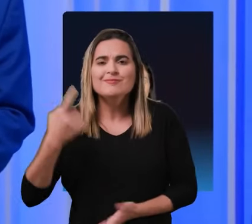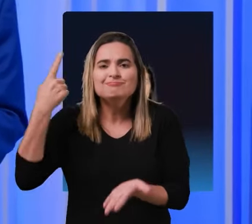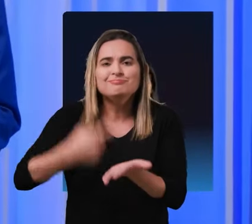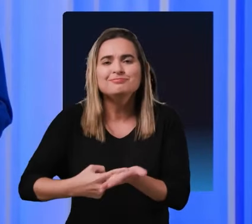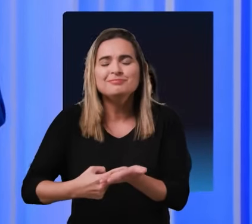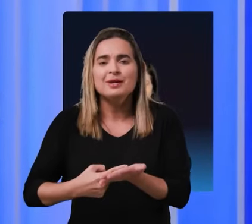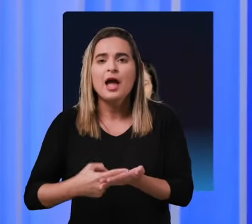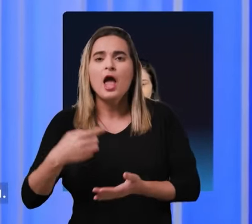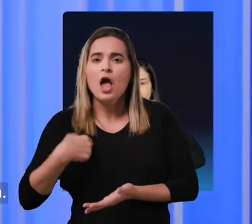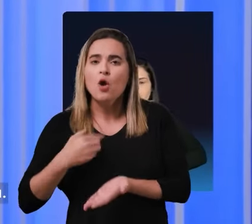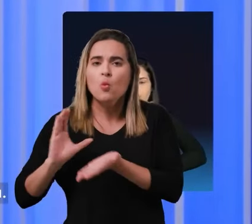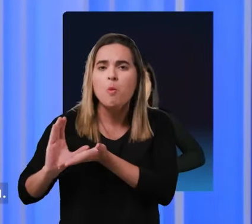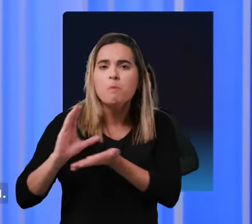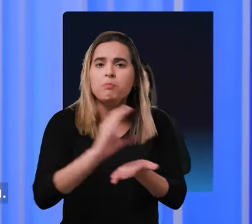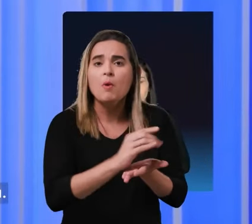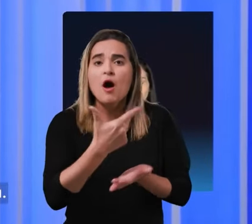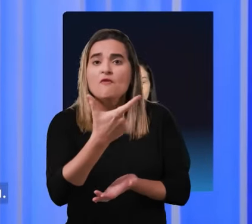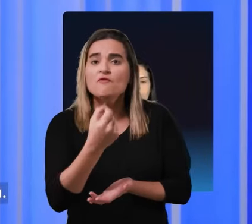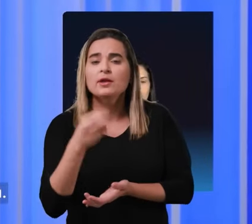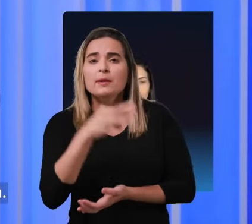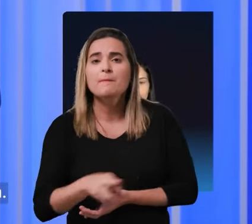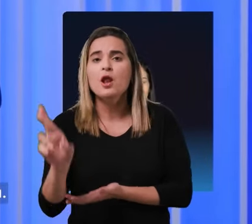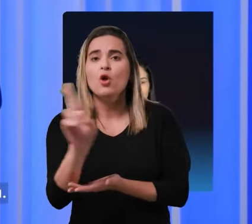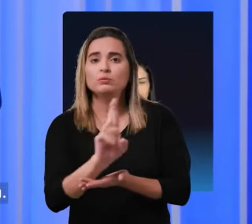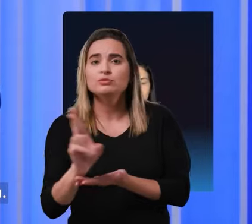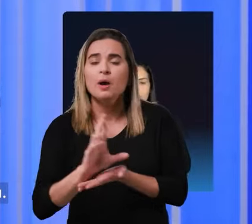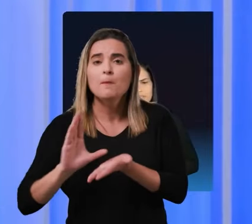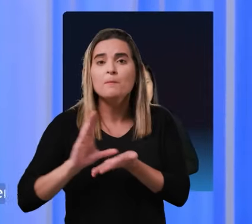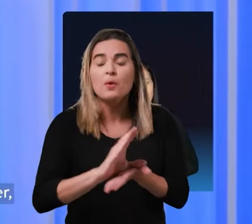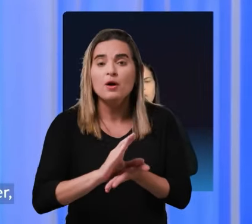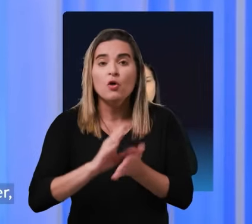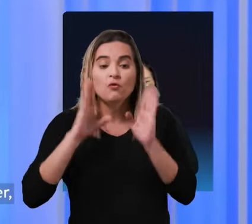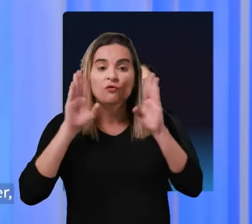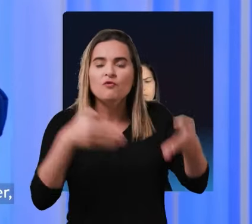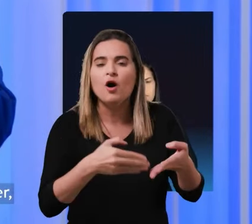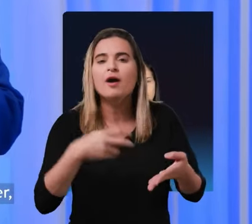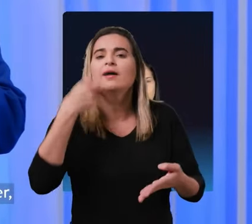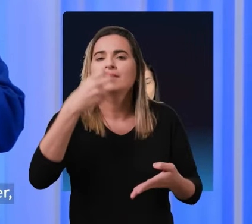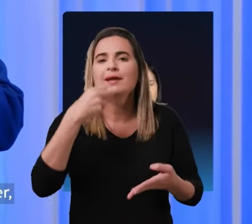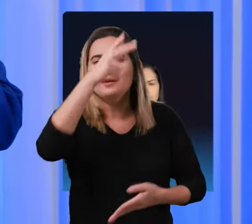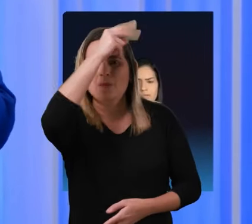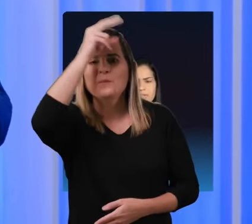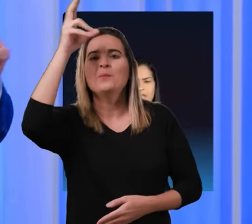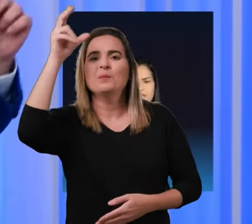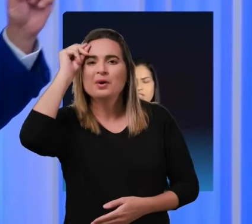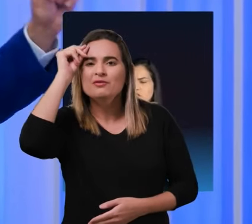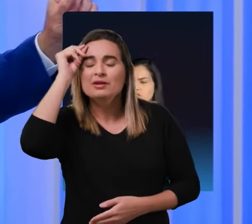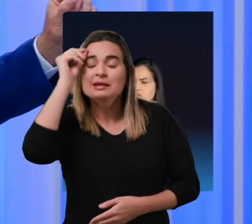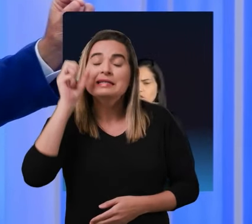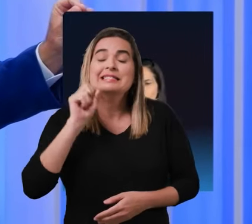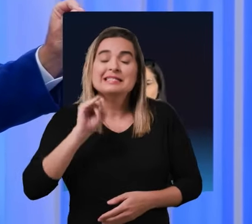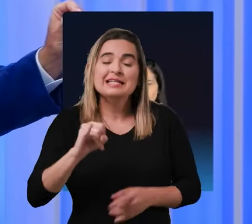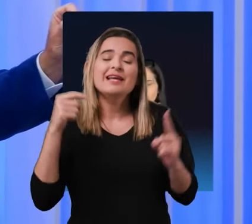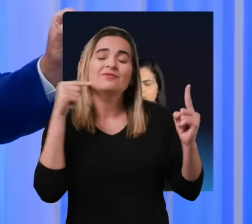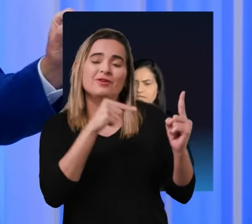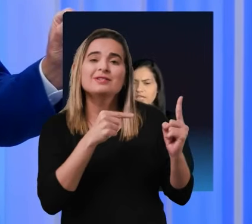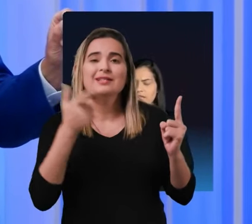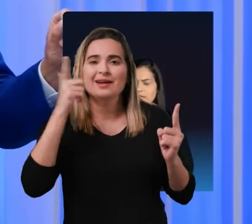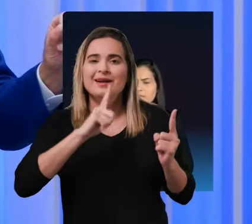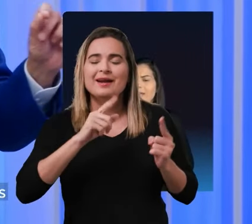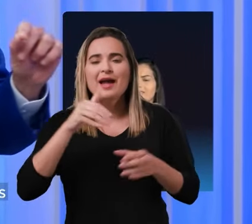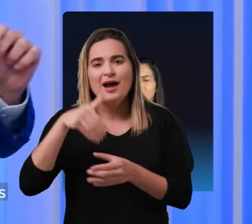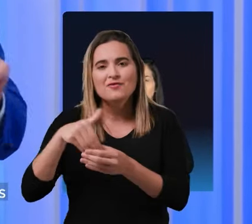Natalha um entendimento político com ela. Que a gente possa se comprometer, pelo menos eu me comprometo,